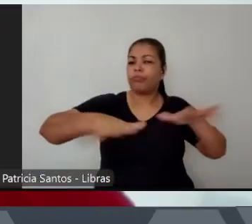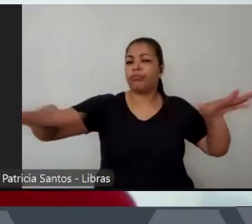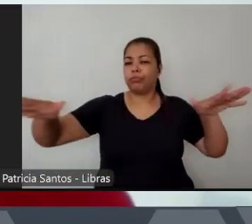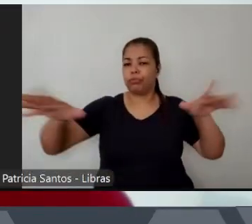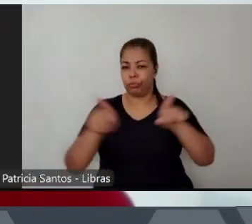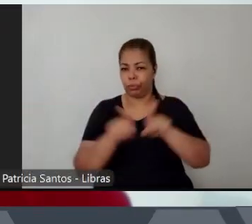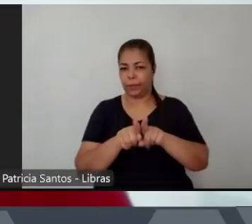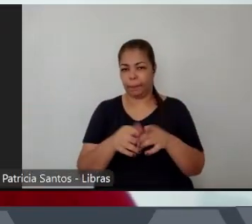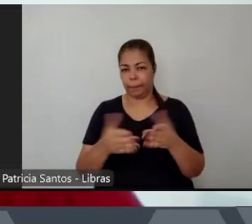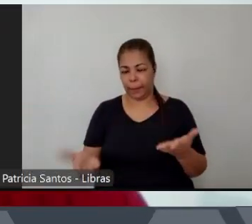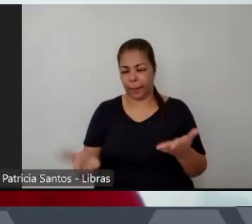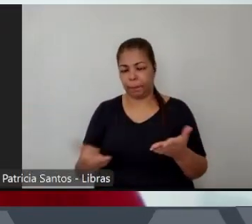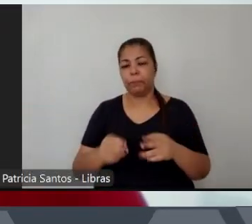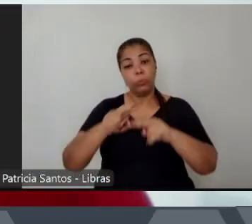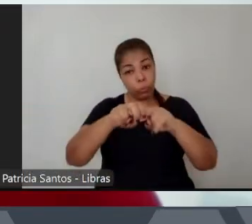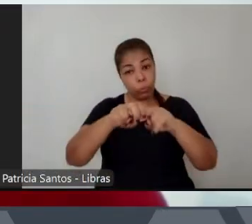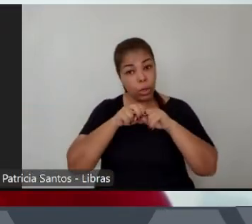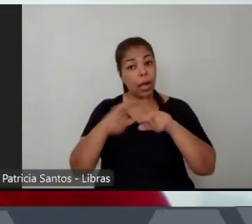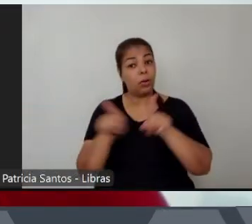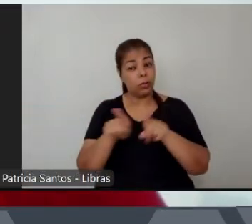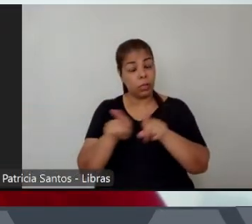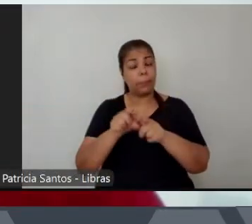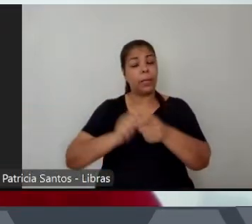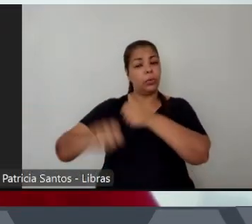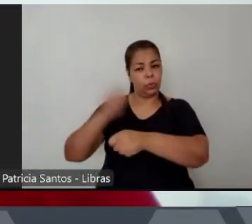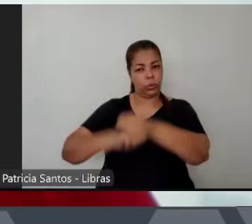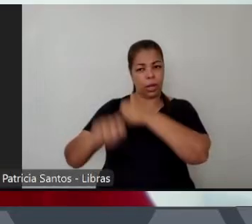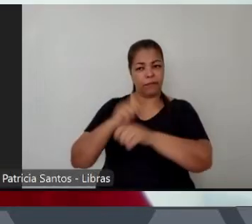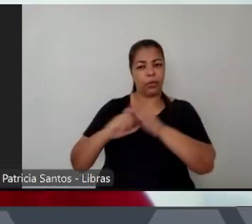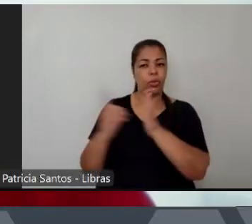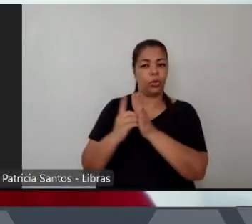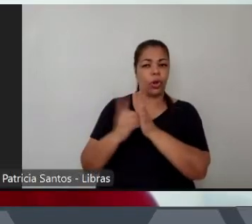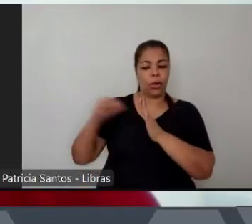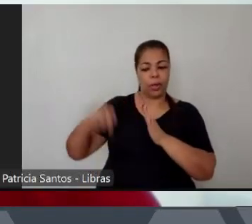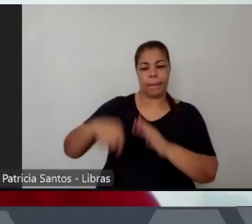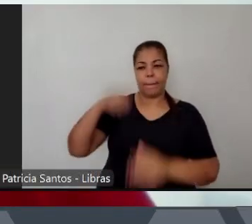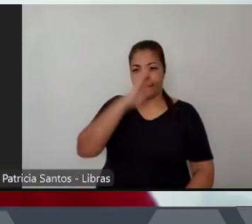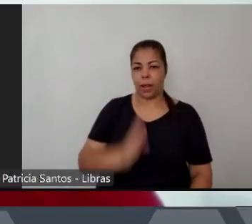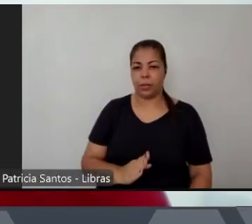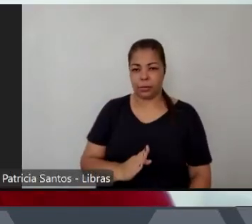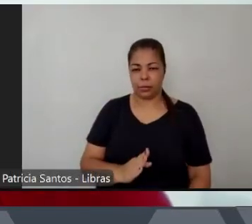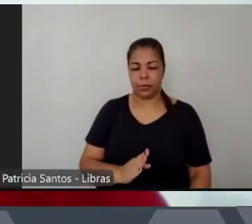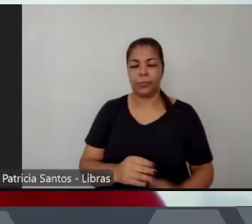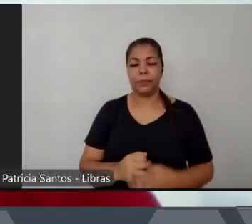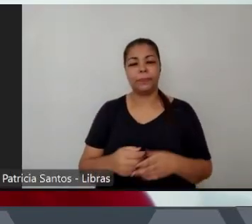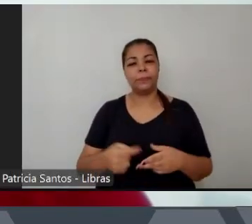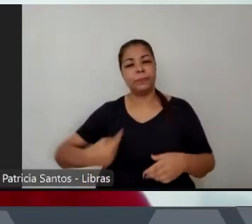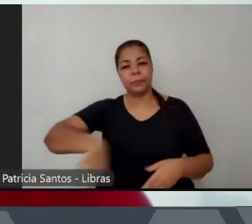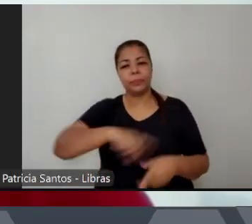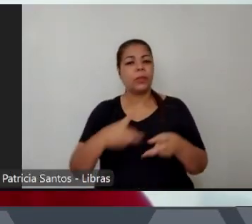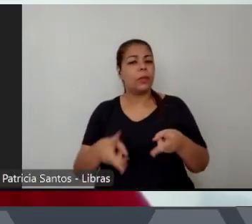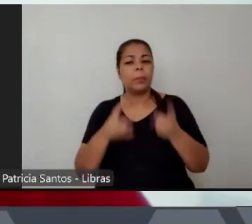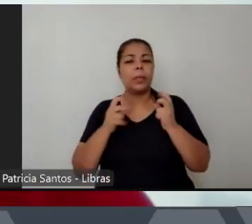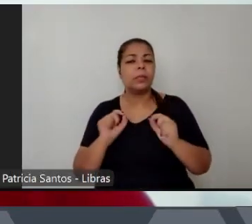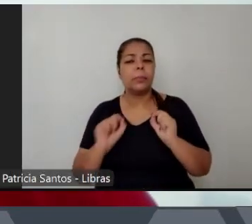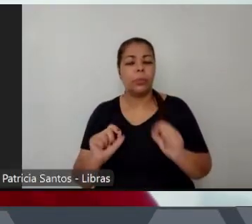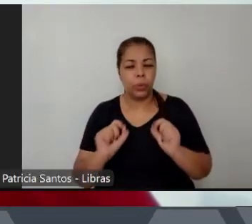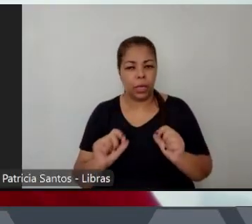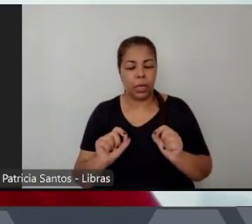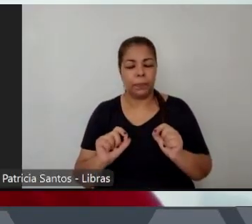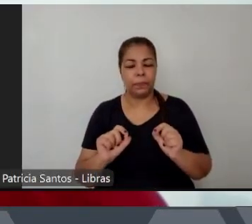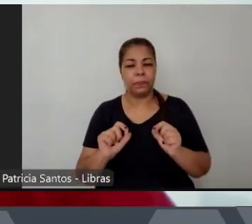tráfico de drogas no Brasil e a gente pode ver o tráfico de drogas ele começa a crescer